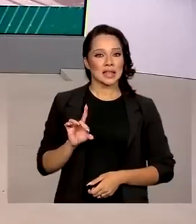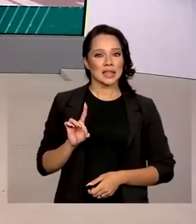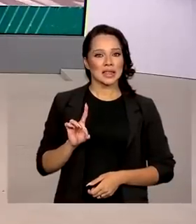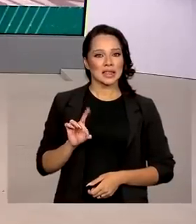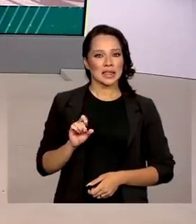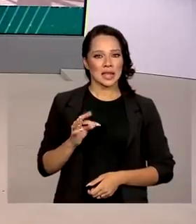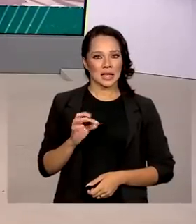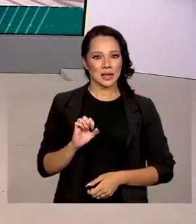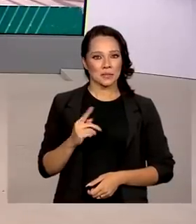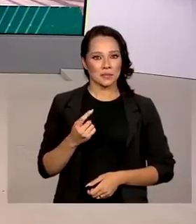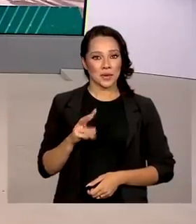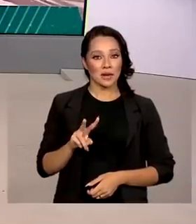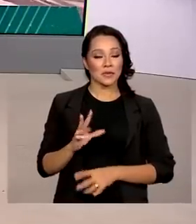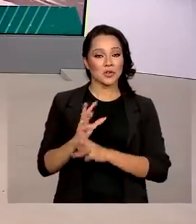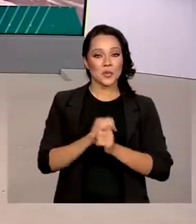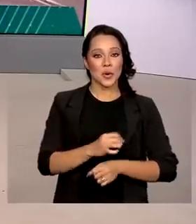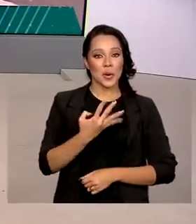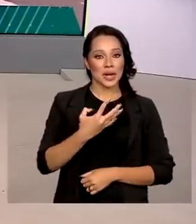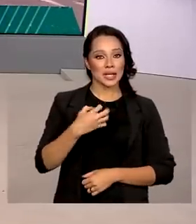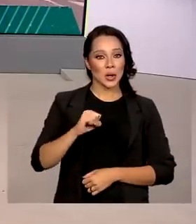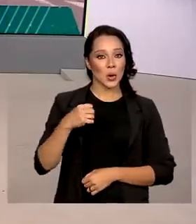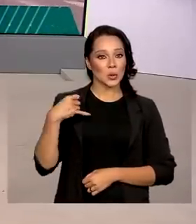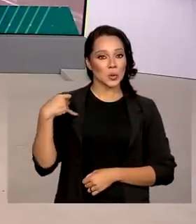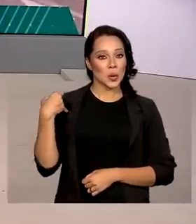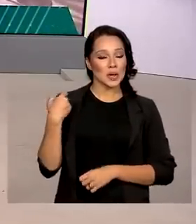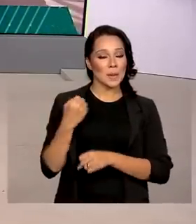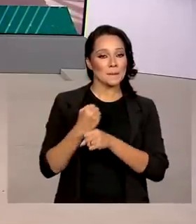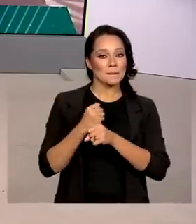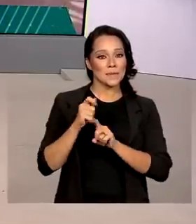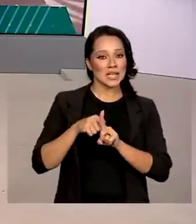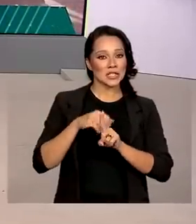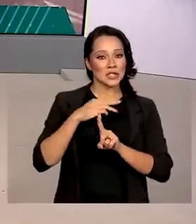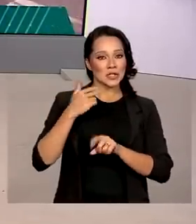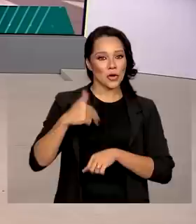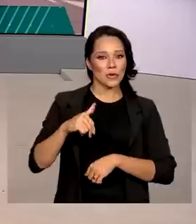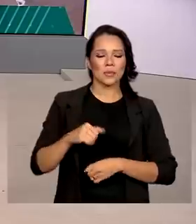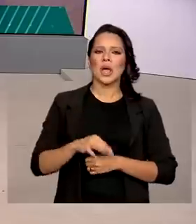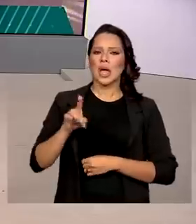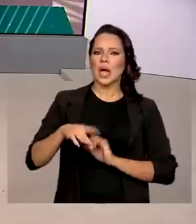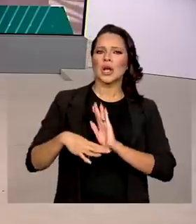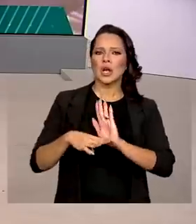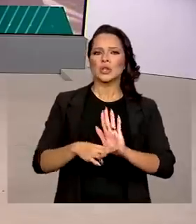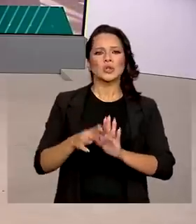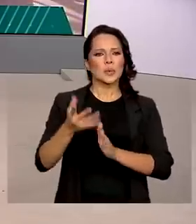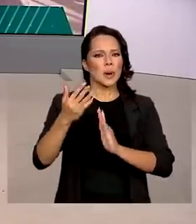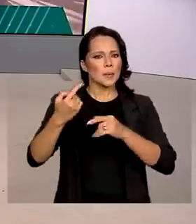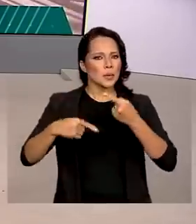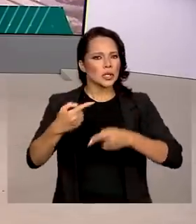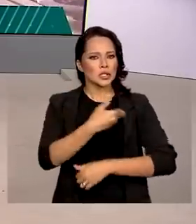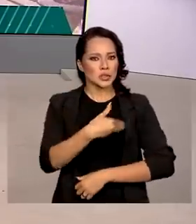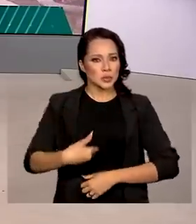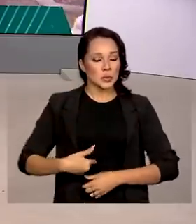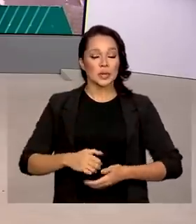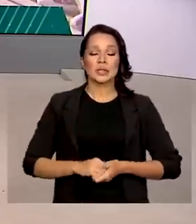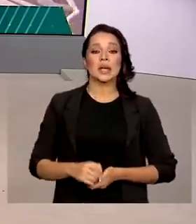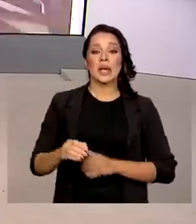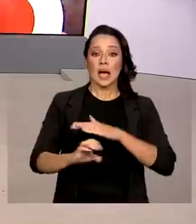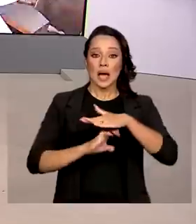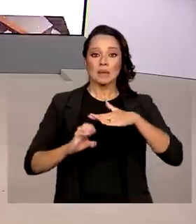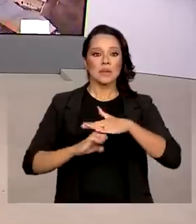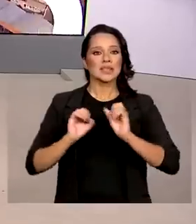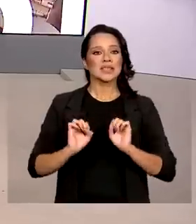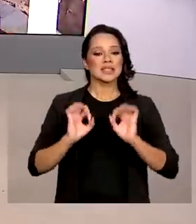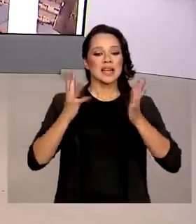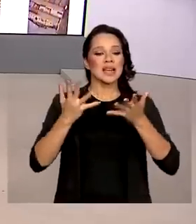48 anos em novembro. Especializada em soluções tecnológicas para a execução de políticas públicas, a empresa